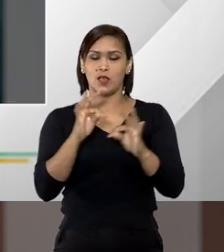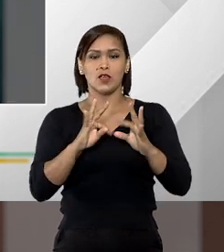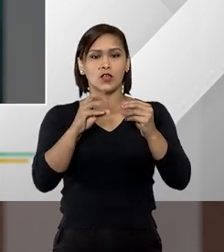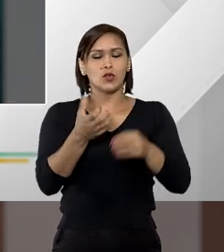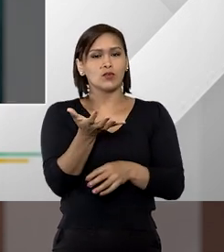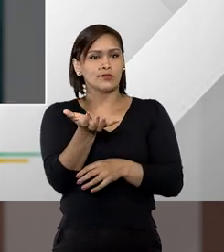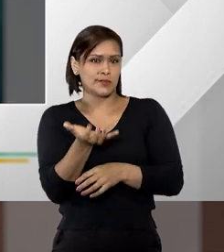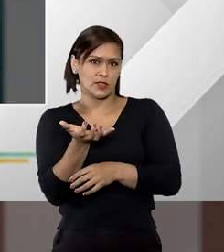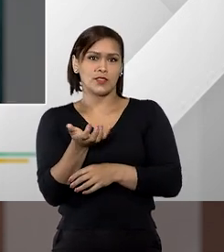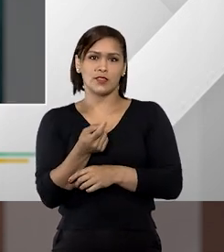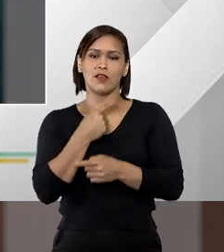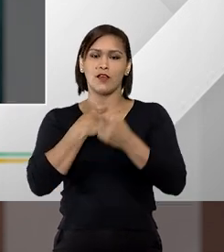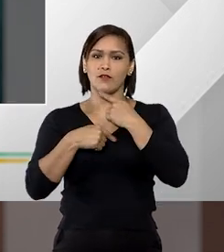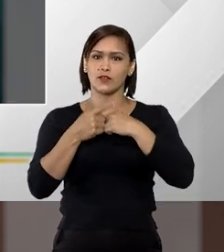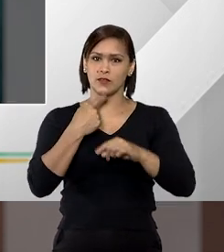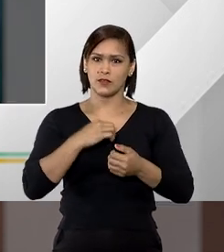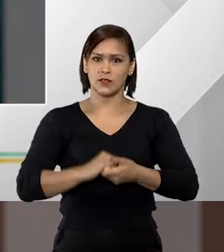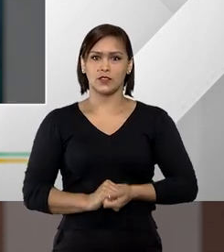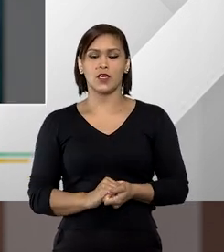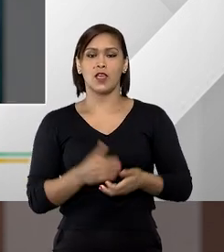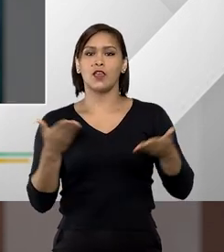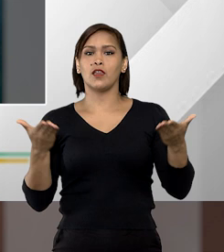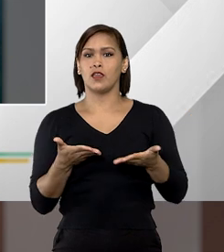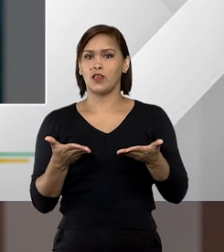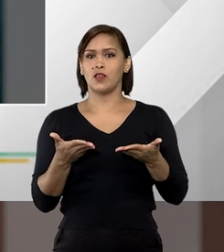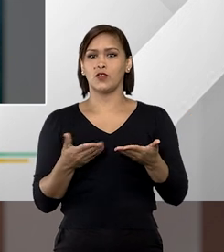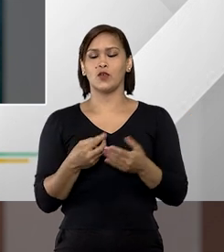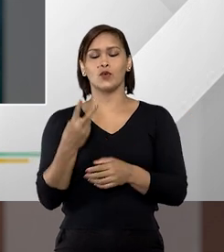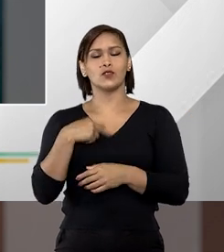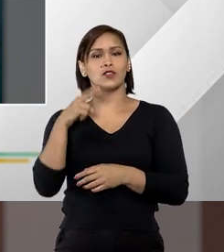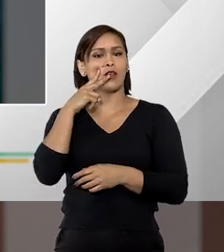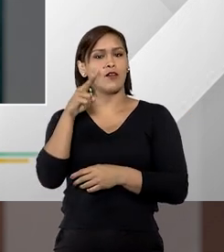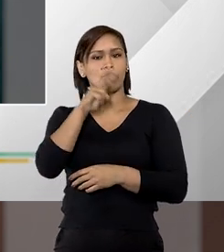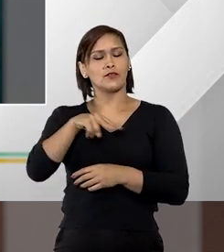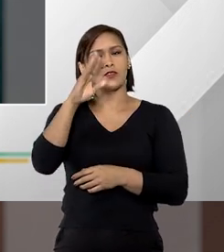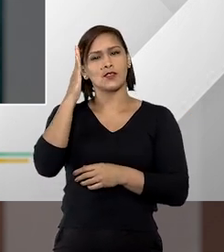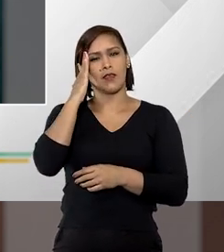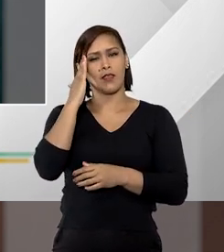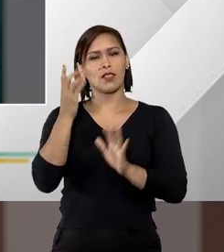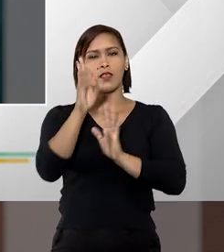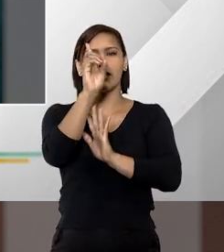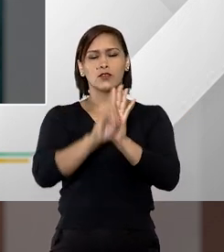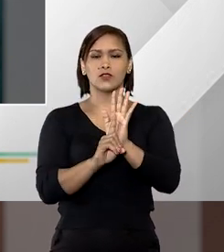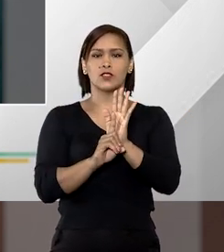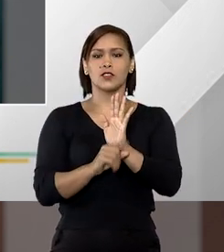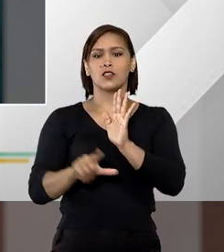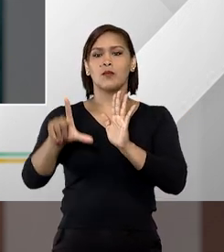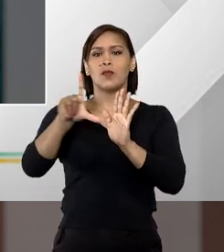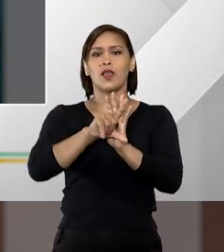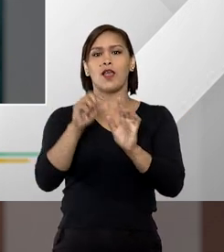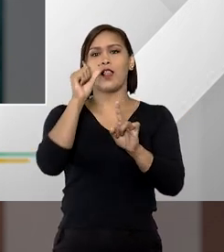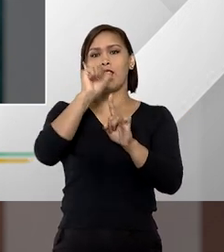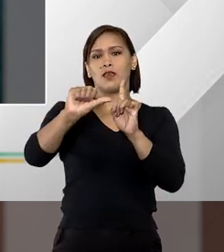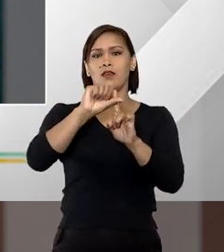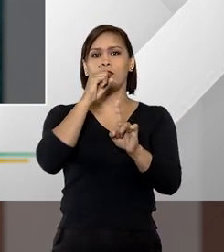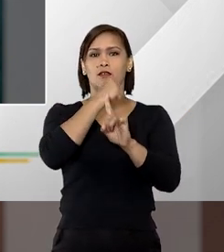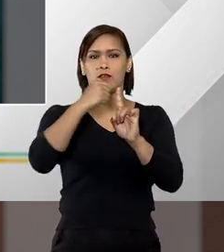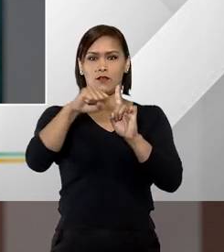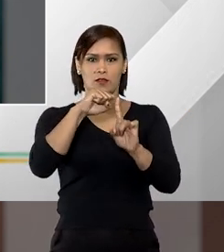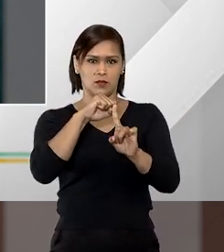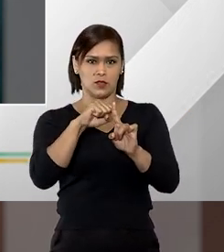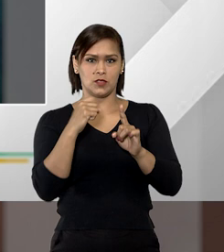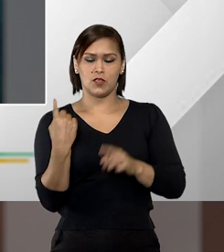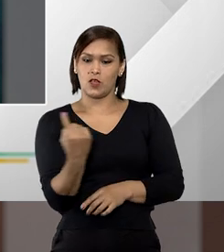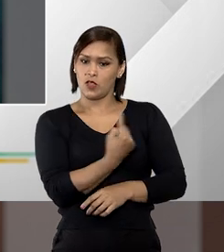que todos nós esperamos né e hoje você entendeu direito sobre a lei do feminicídio